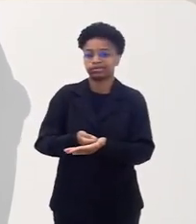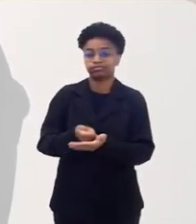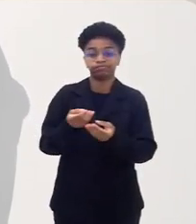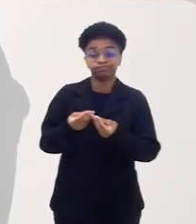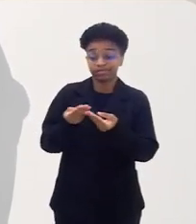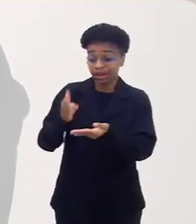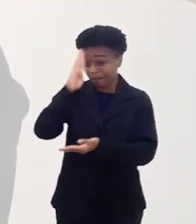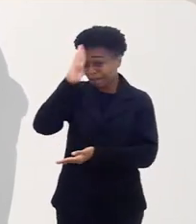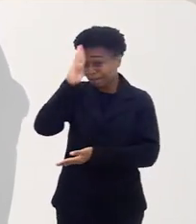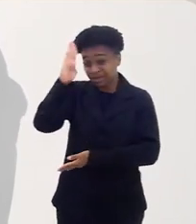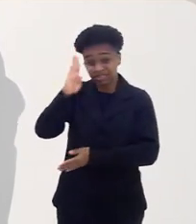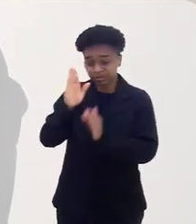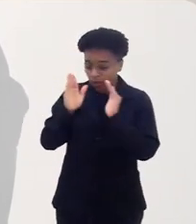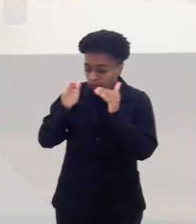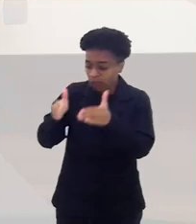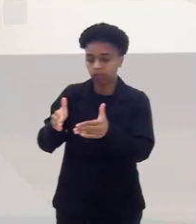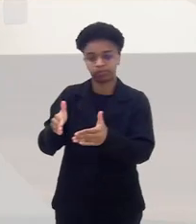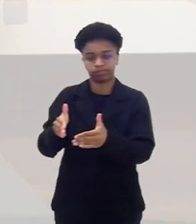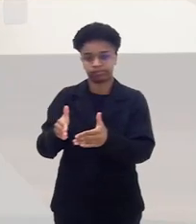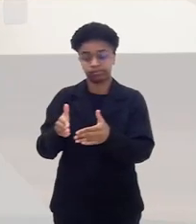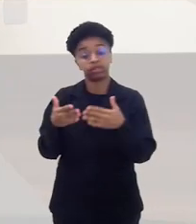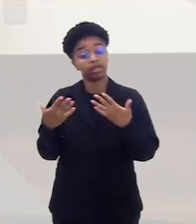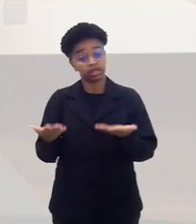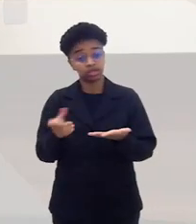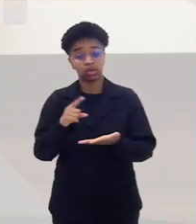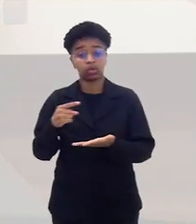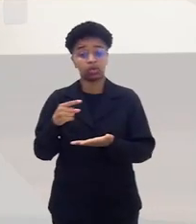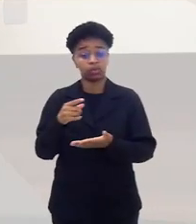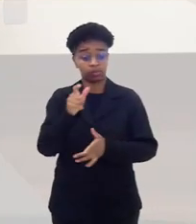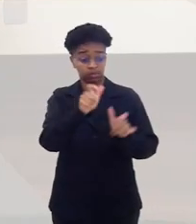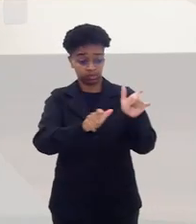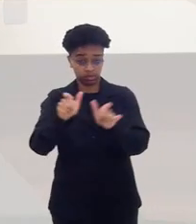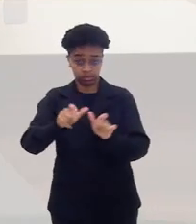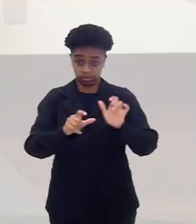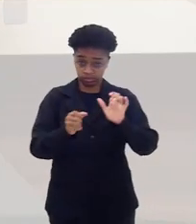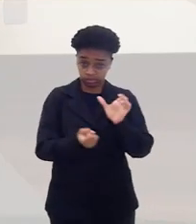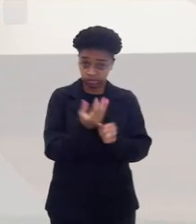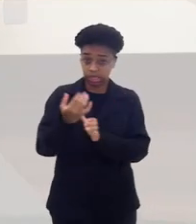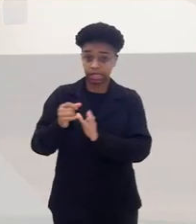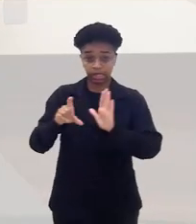dar prioridade absoluta. Então, foi isso que o nosso legislador fez.